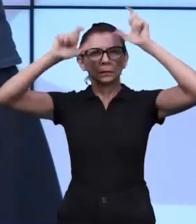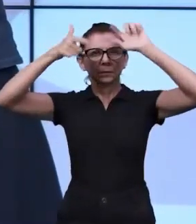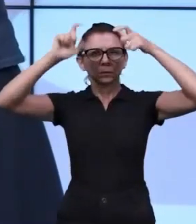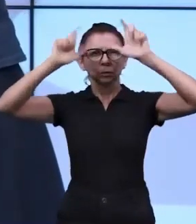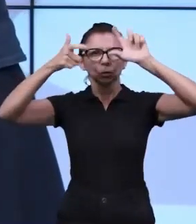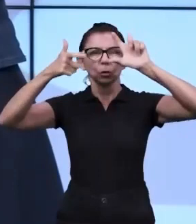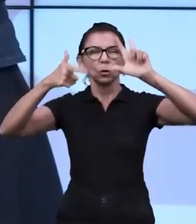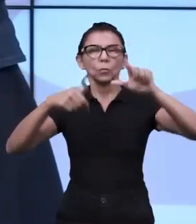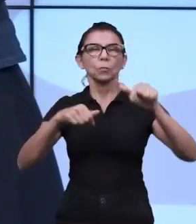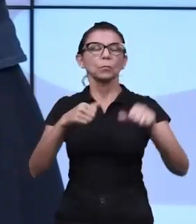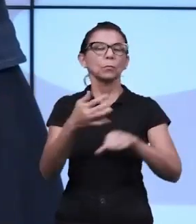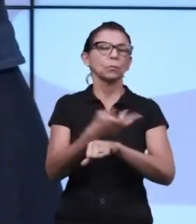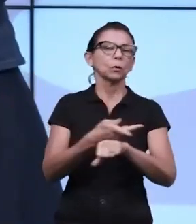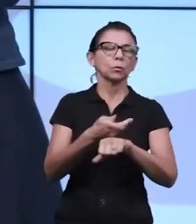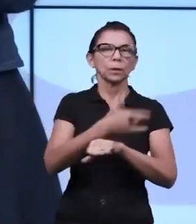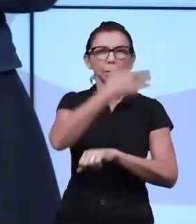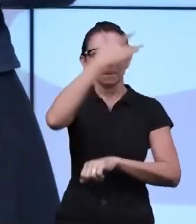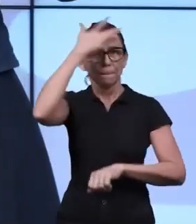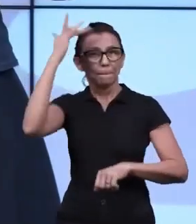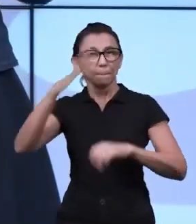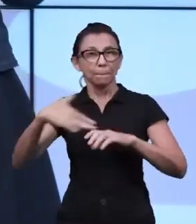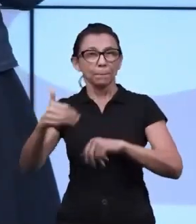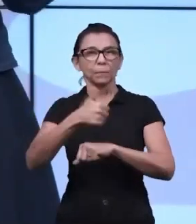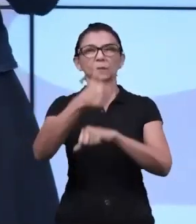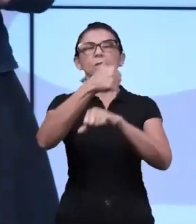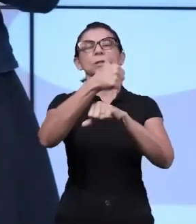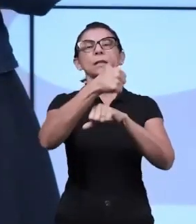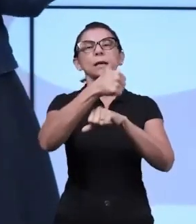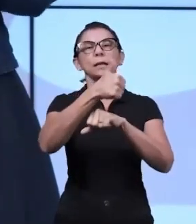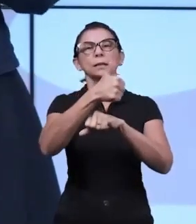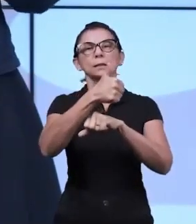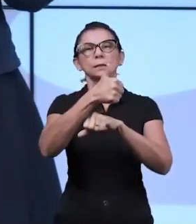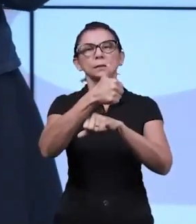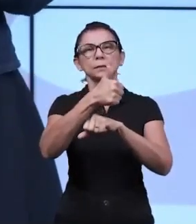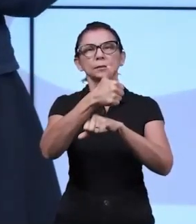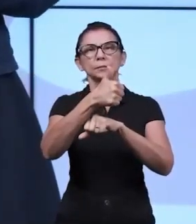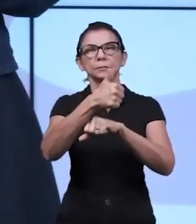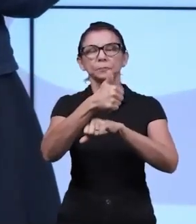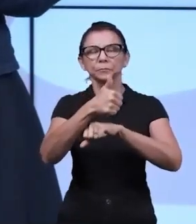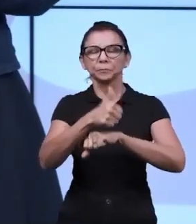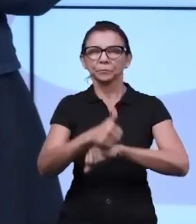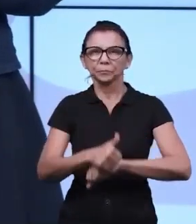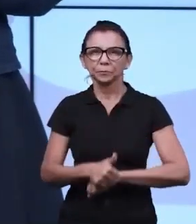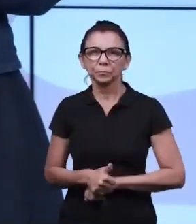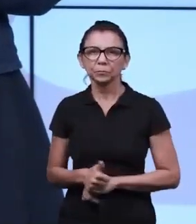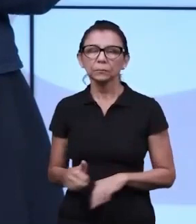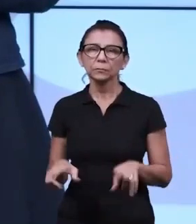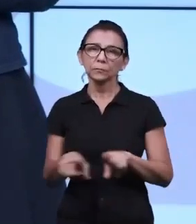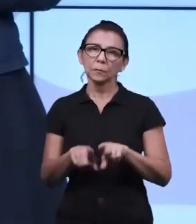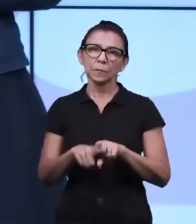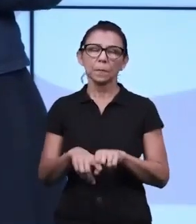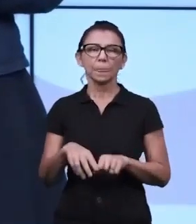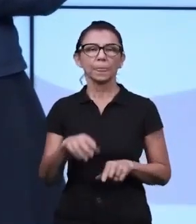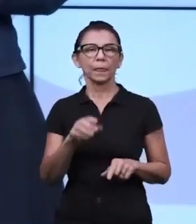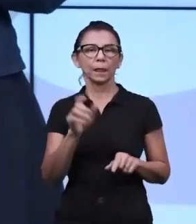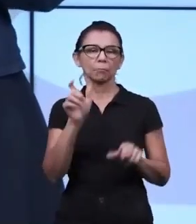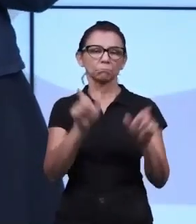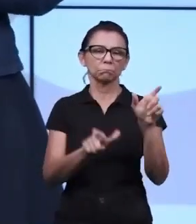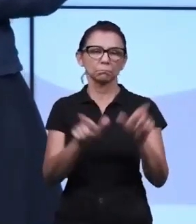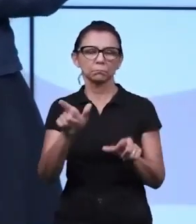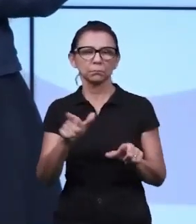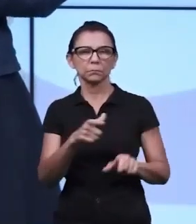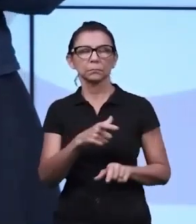para terem um diagnóstico adequado e realizar um tratamento necessário conforme cada criança.